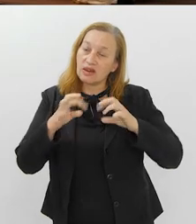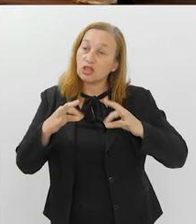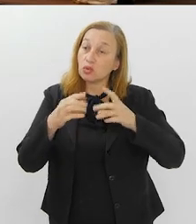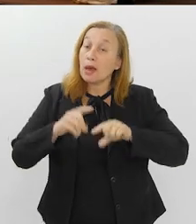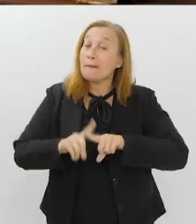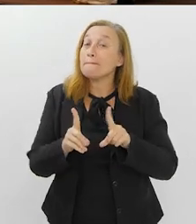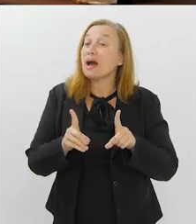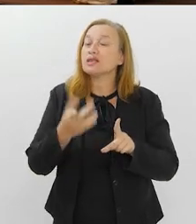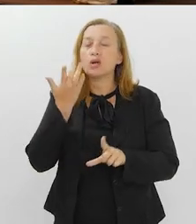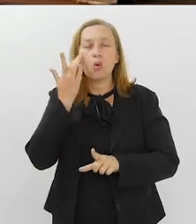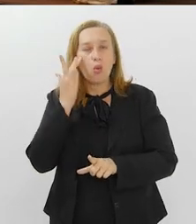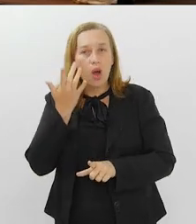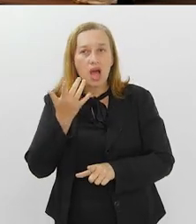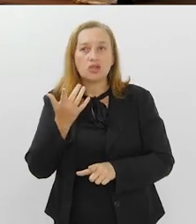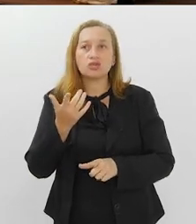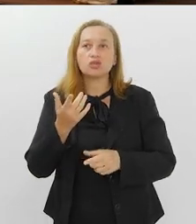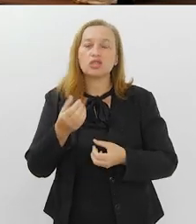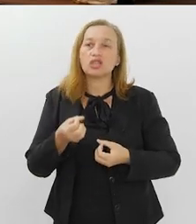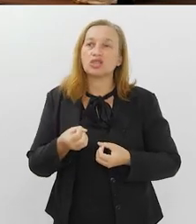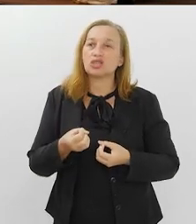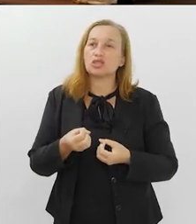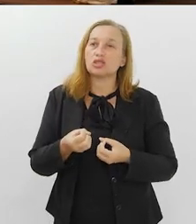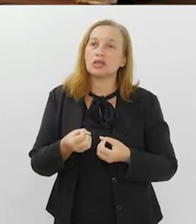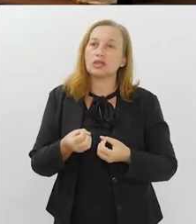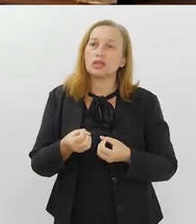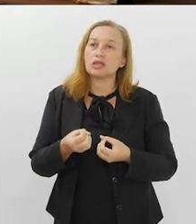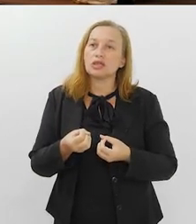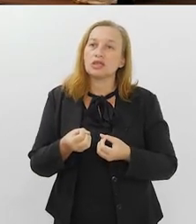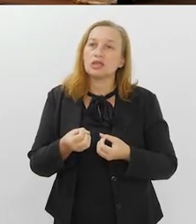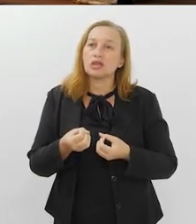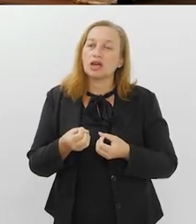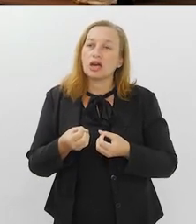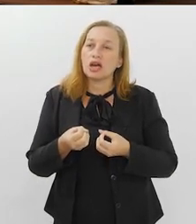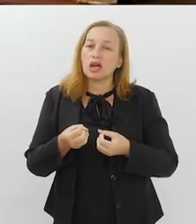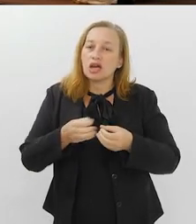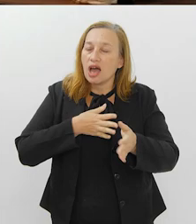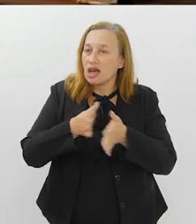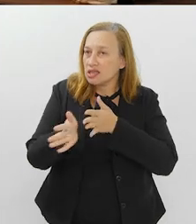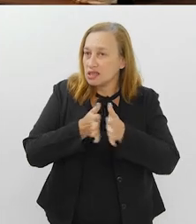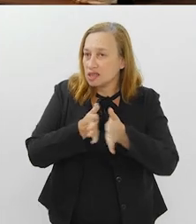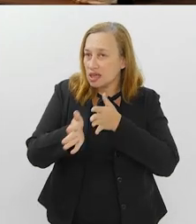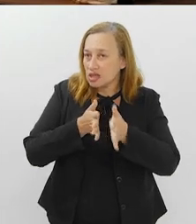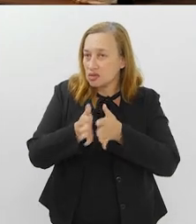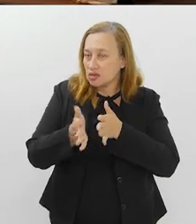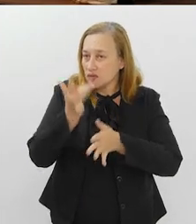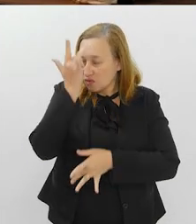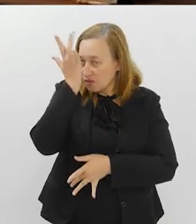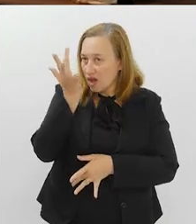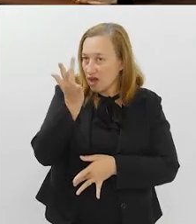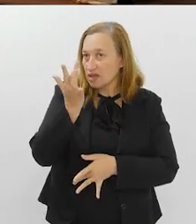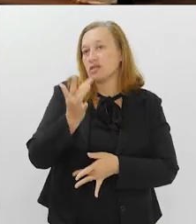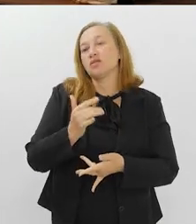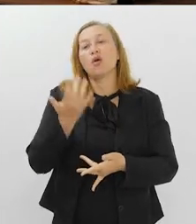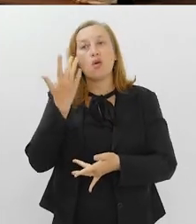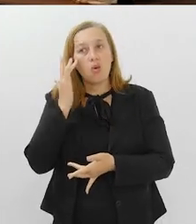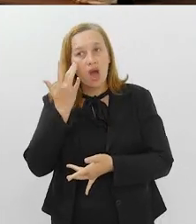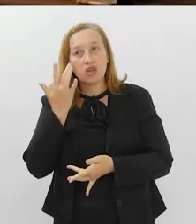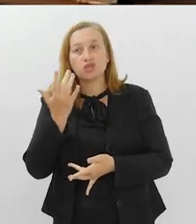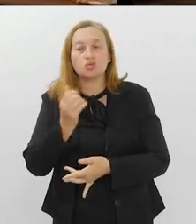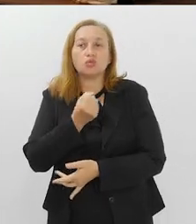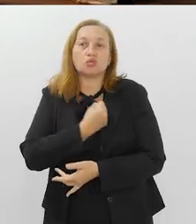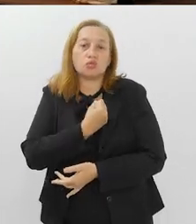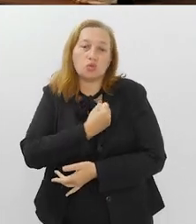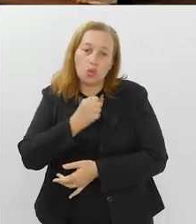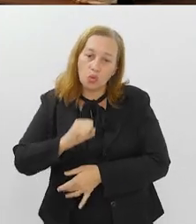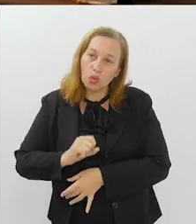né? Mas eu acho que a gente disponibilizando, facilitando o acesso, a tendência, eu